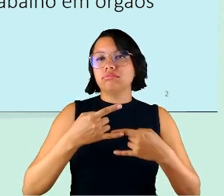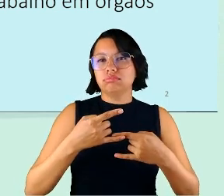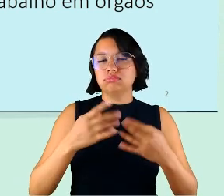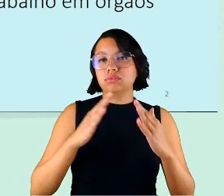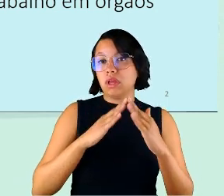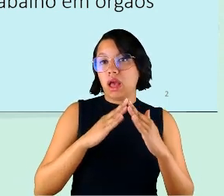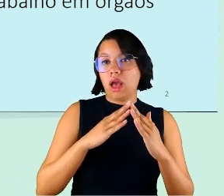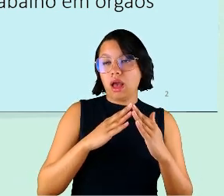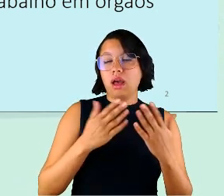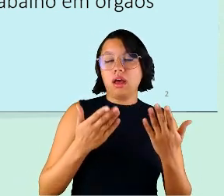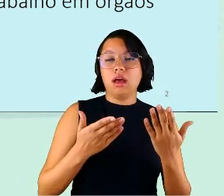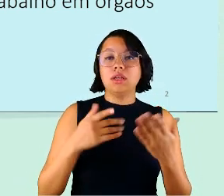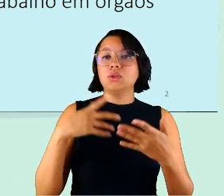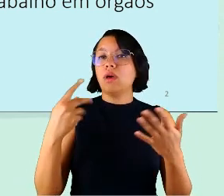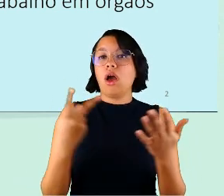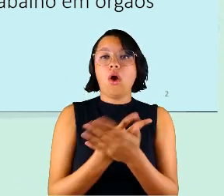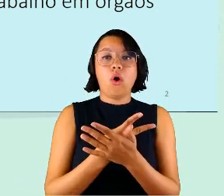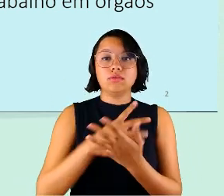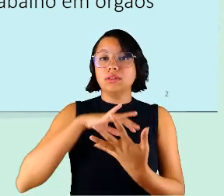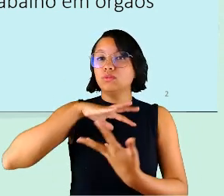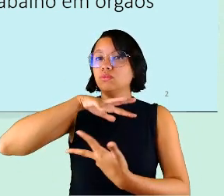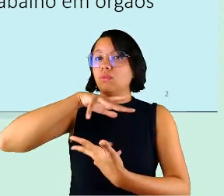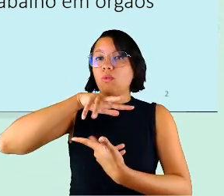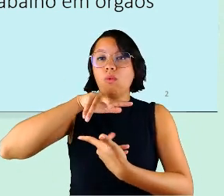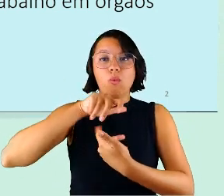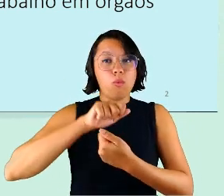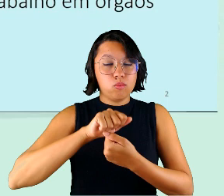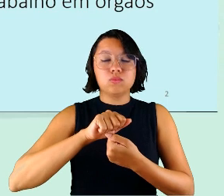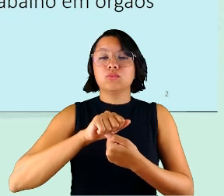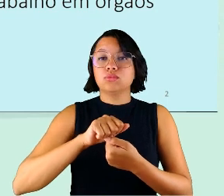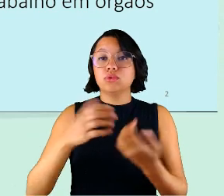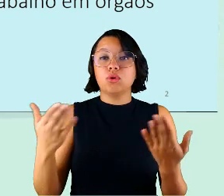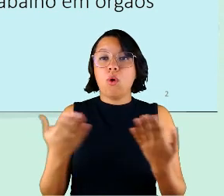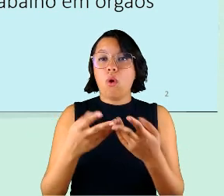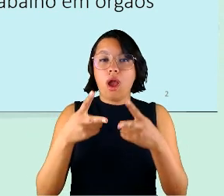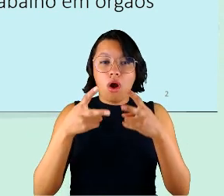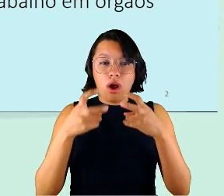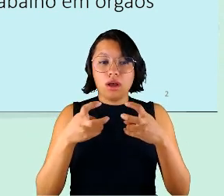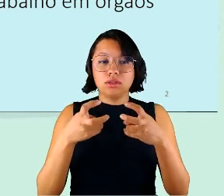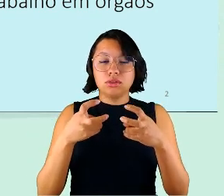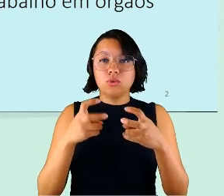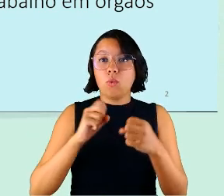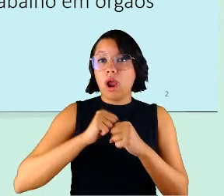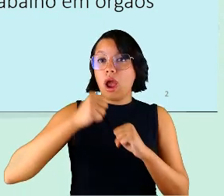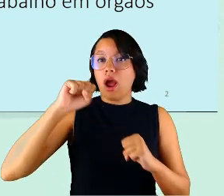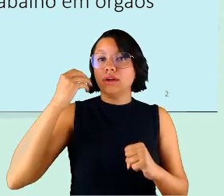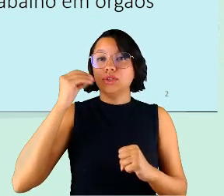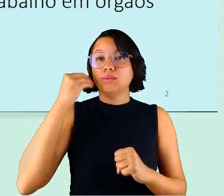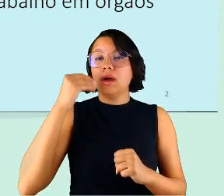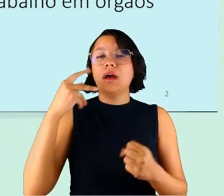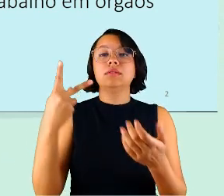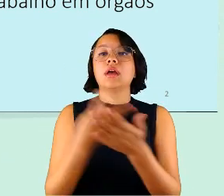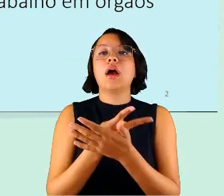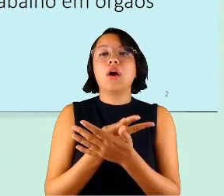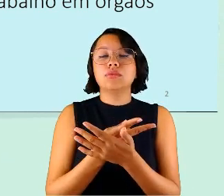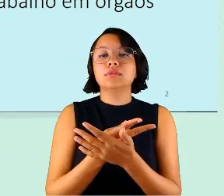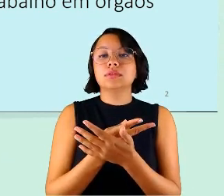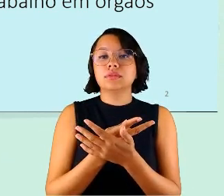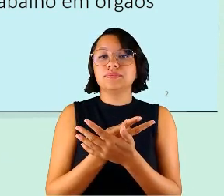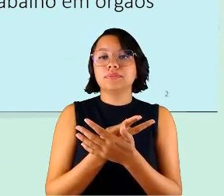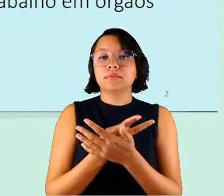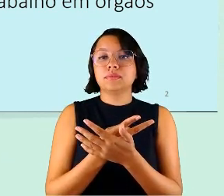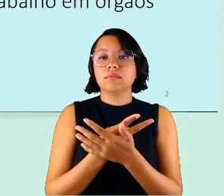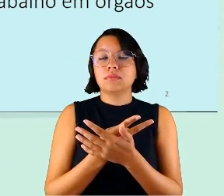Isso aconteceu em escala mundial e é hoje considerado um grande experimento que aconteceu, um experimento